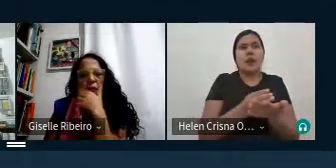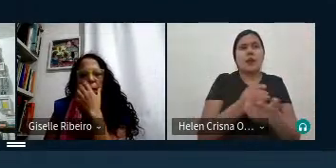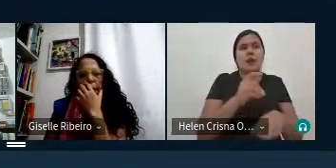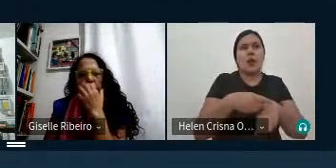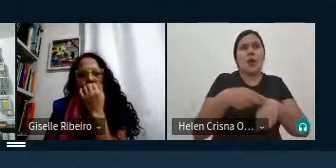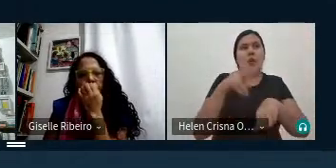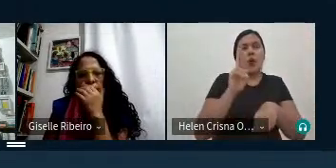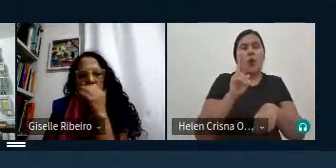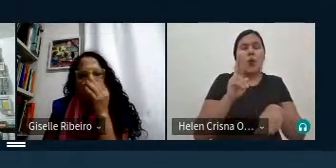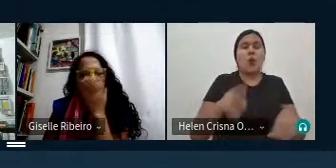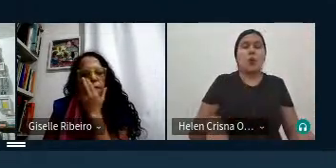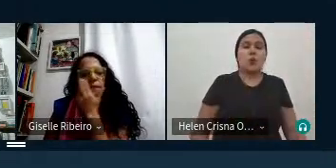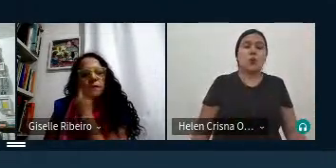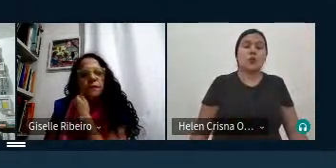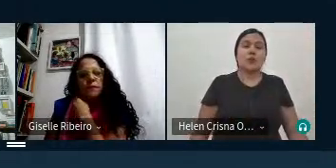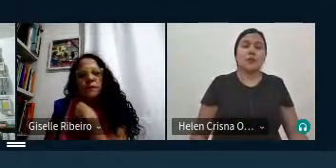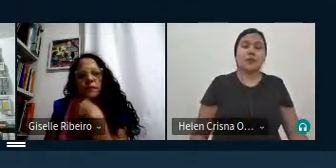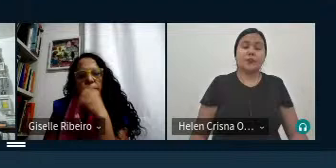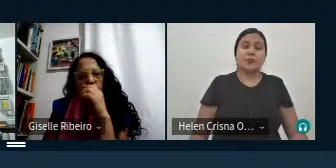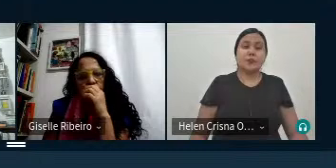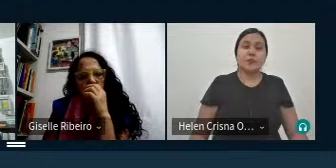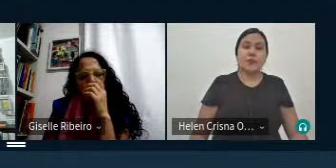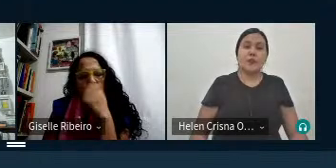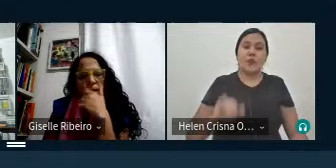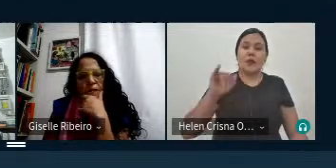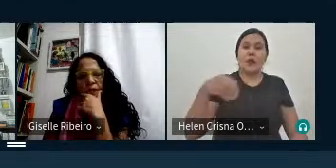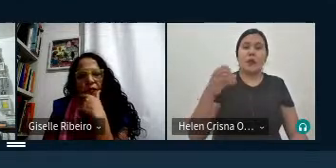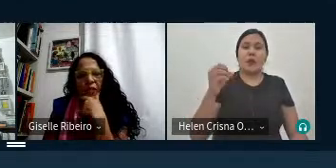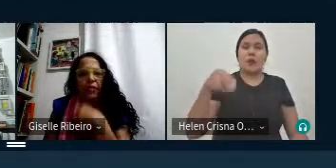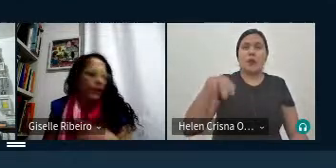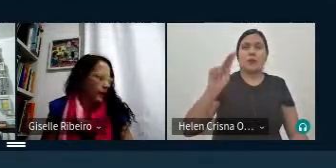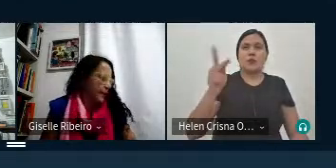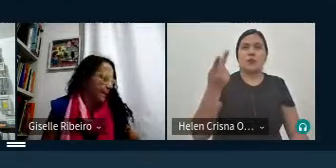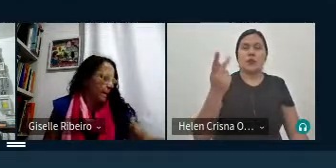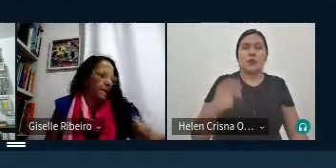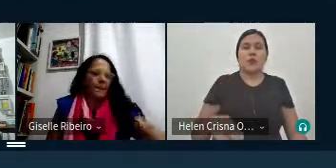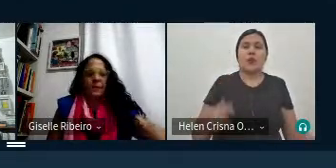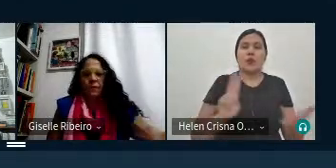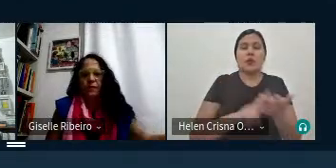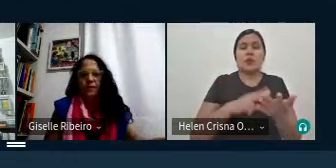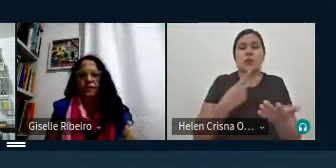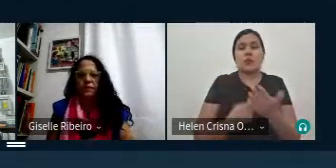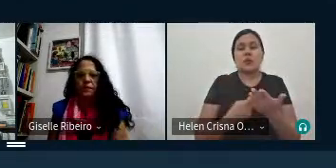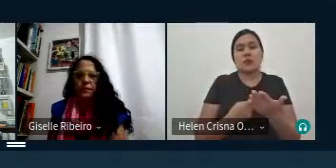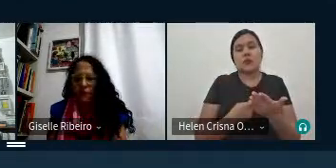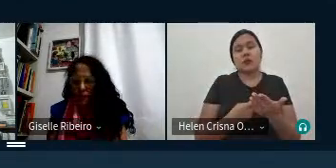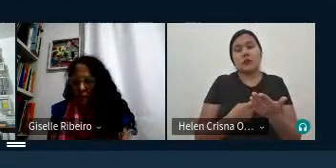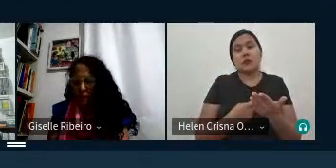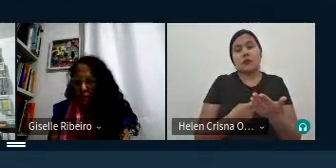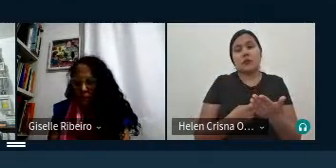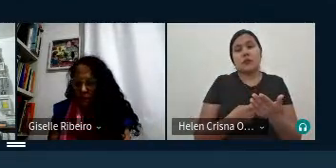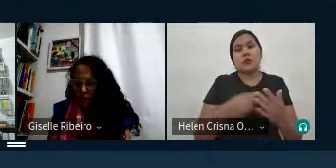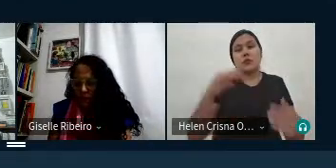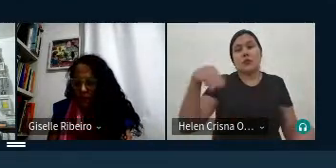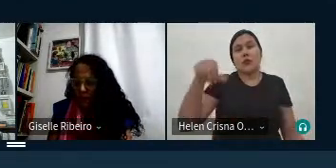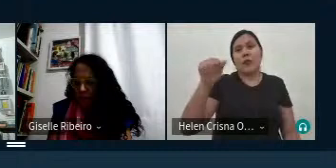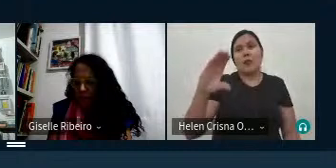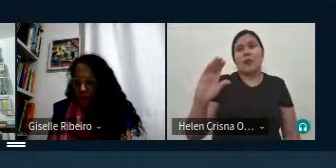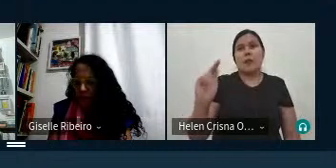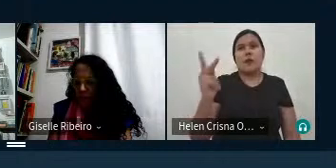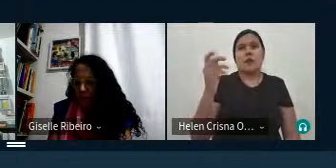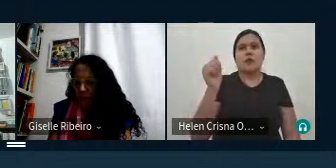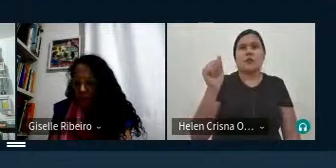Ladson que é é tradutor reconhecido tradutor do do Machado de Assis para